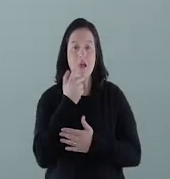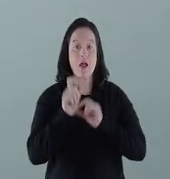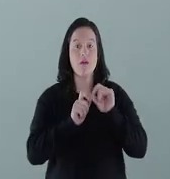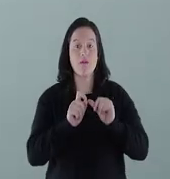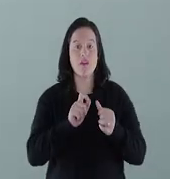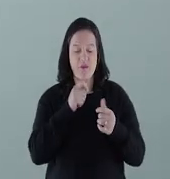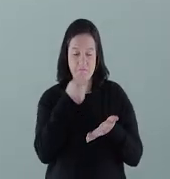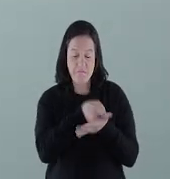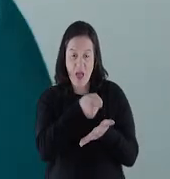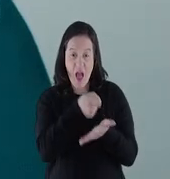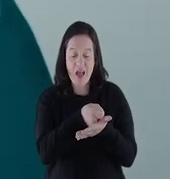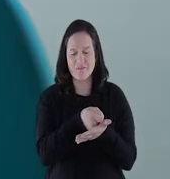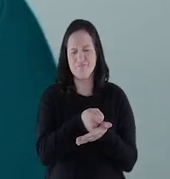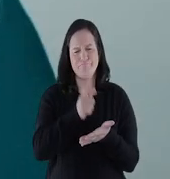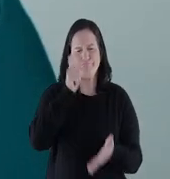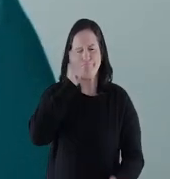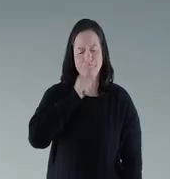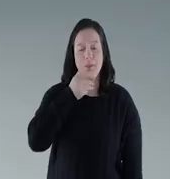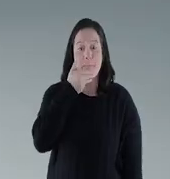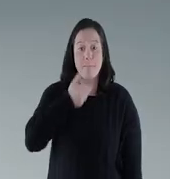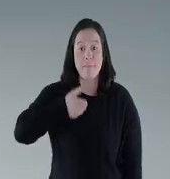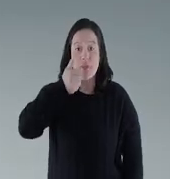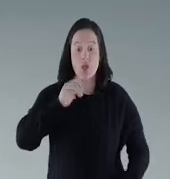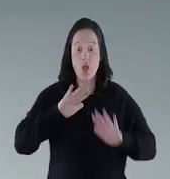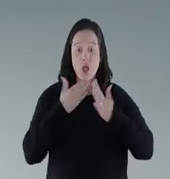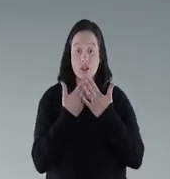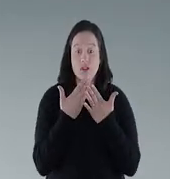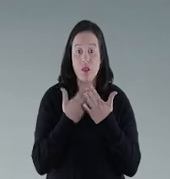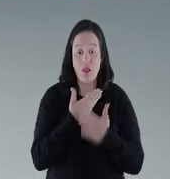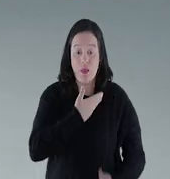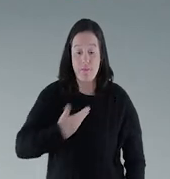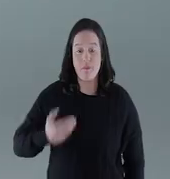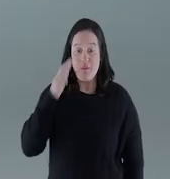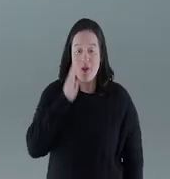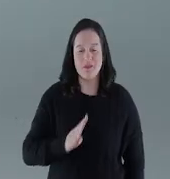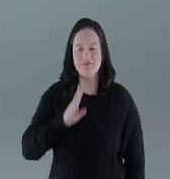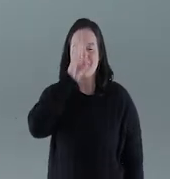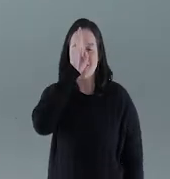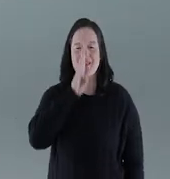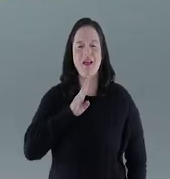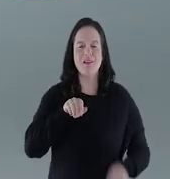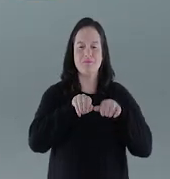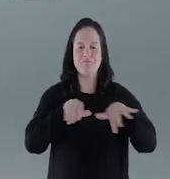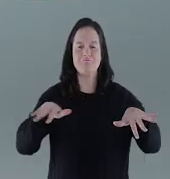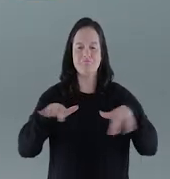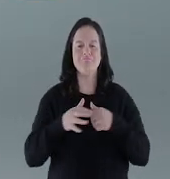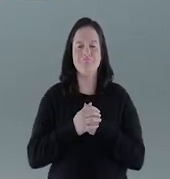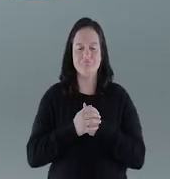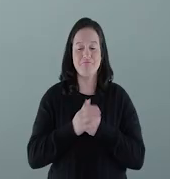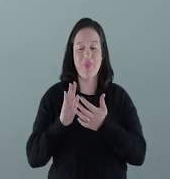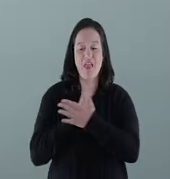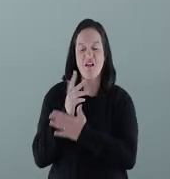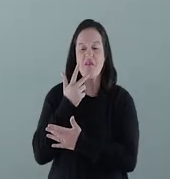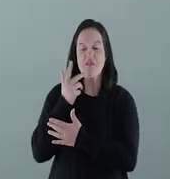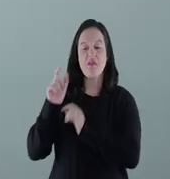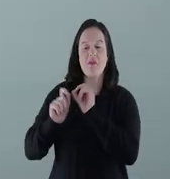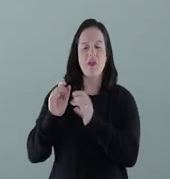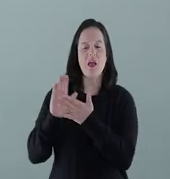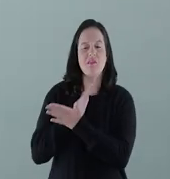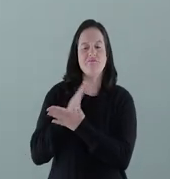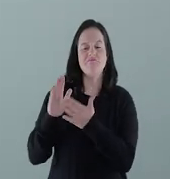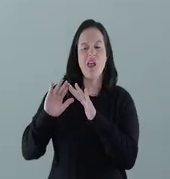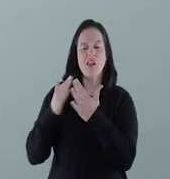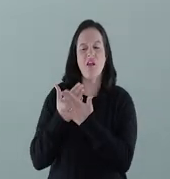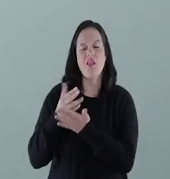escola cobrará mensalidade. É mentira. O melhor ensino público do país continua gratuito e para todos. Falam por aí que